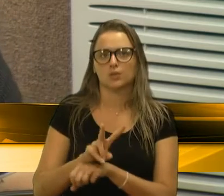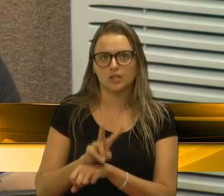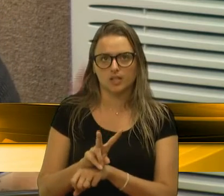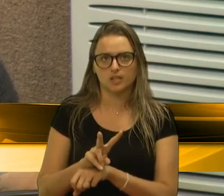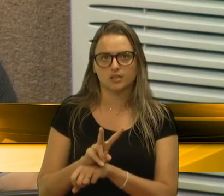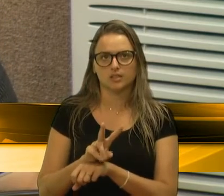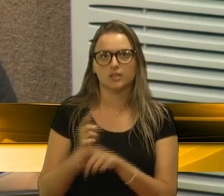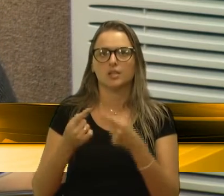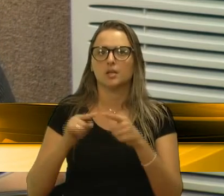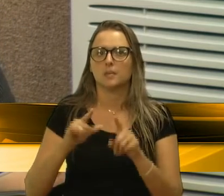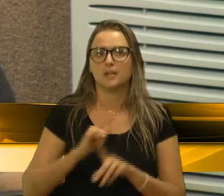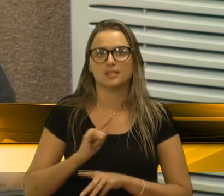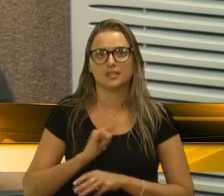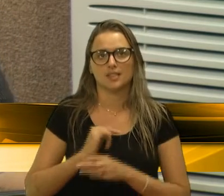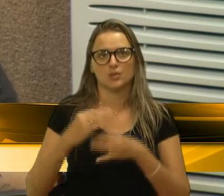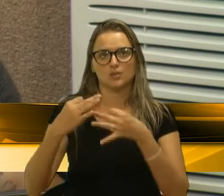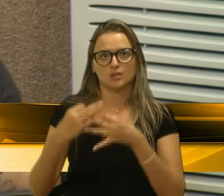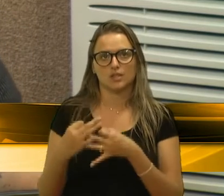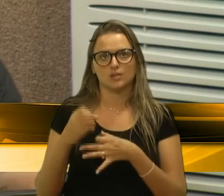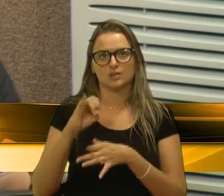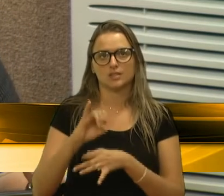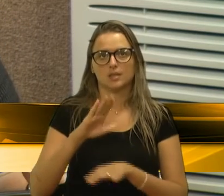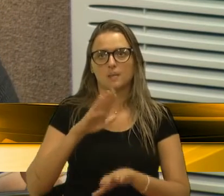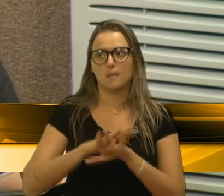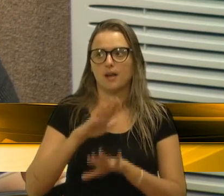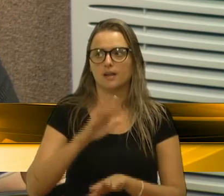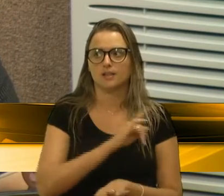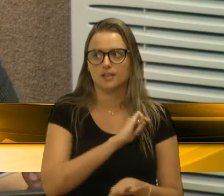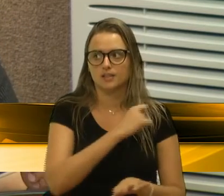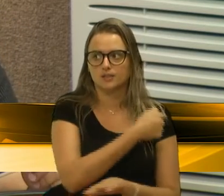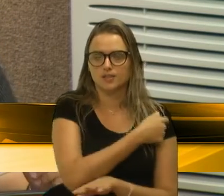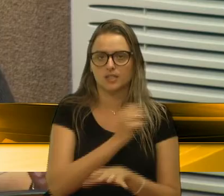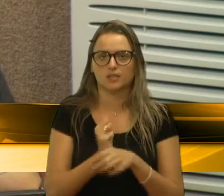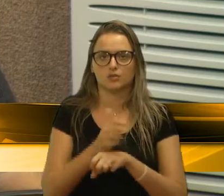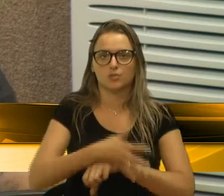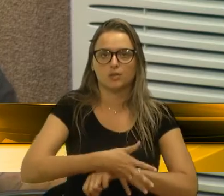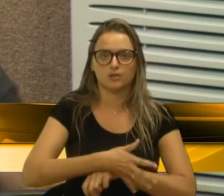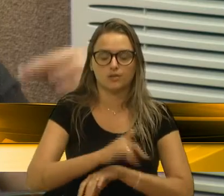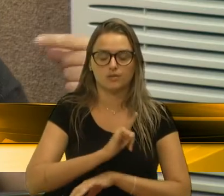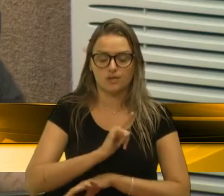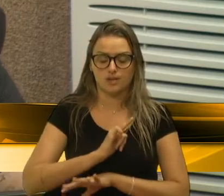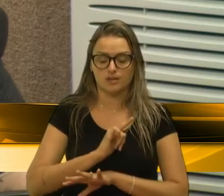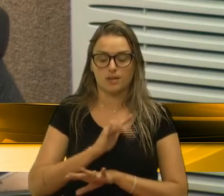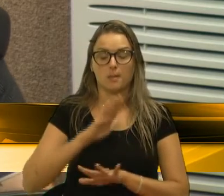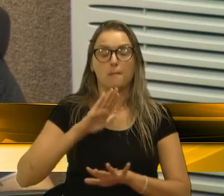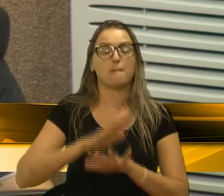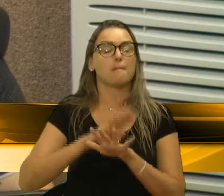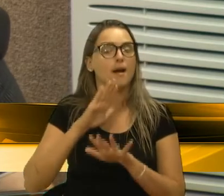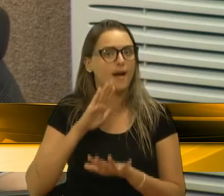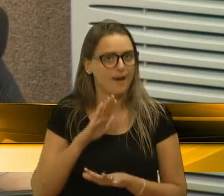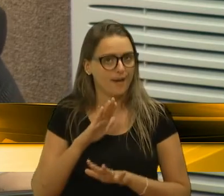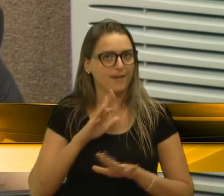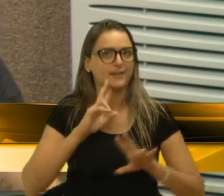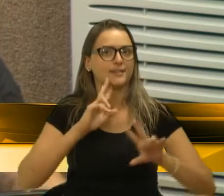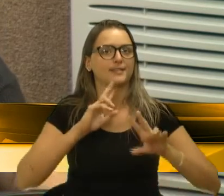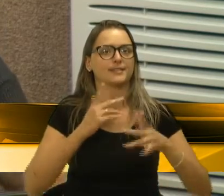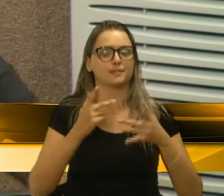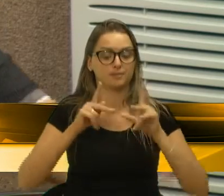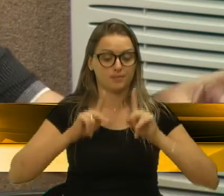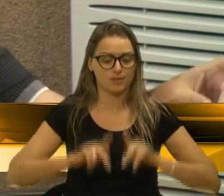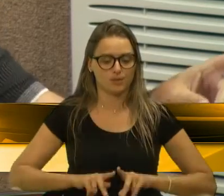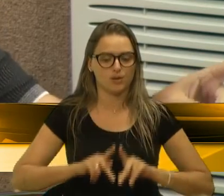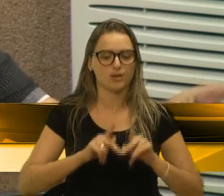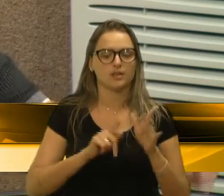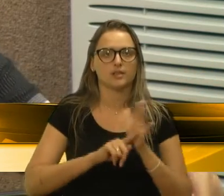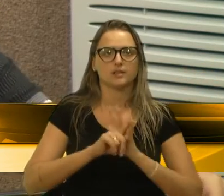mas eu tenho certeza, vereador, se apertasse um pouco mais a fiscalização de madrugada, o número ia aumentar, e muito, e muito. E não